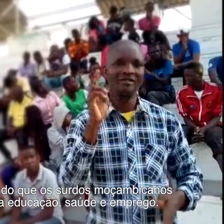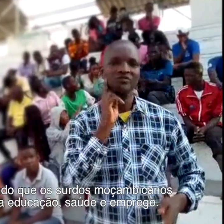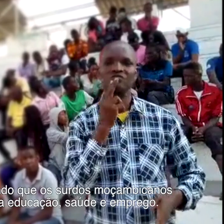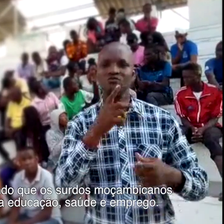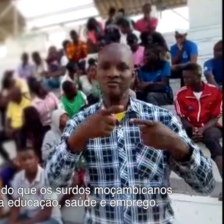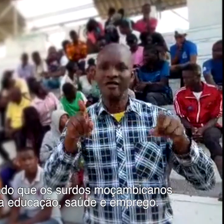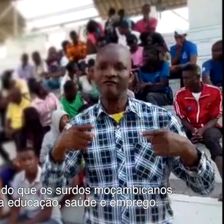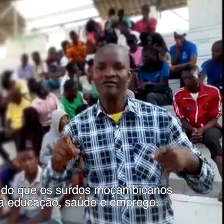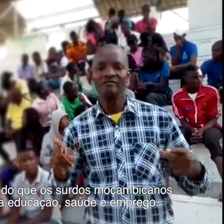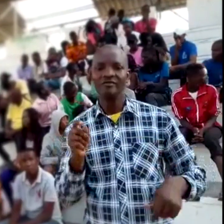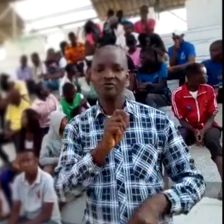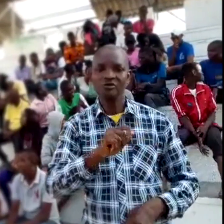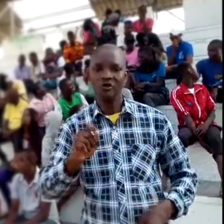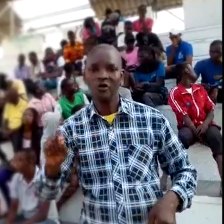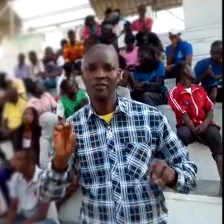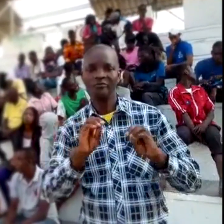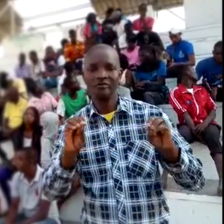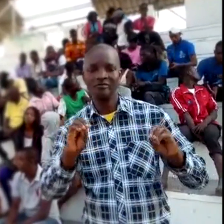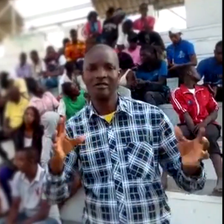saúde e emprego.